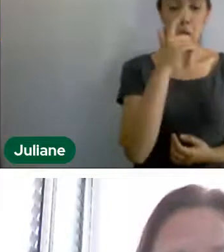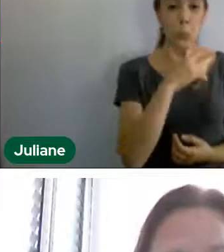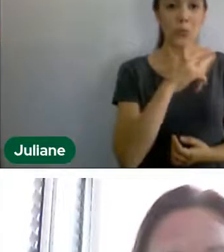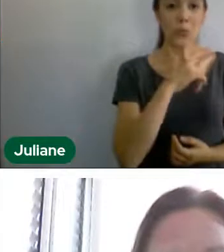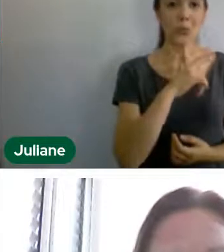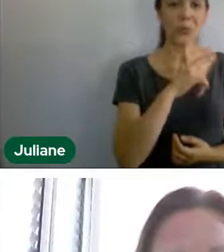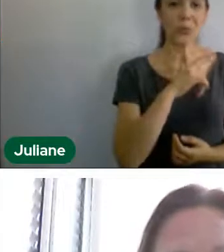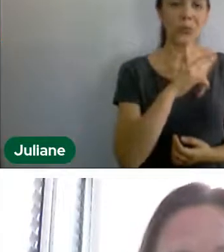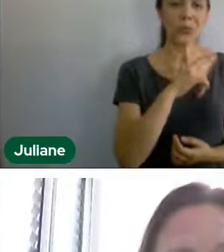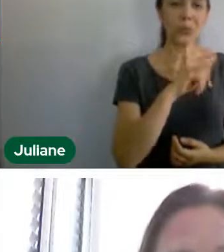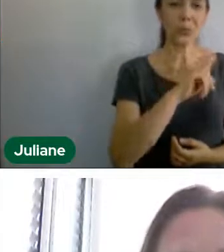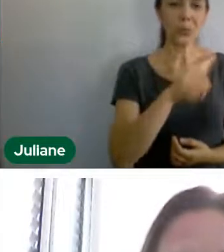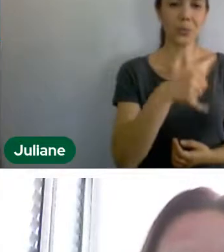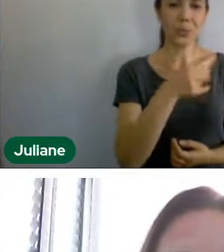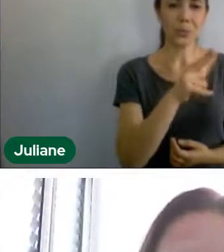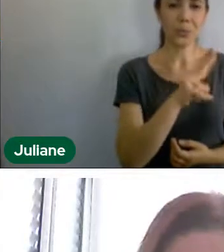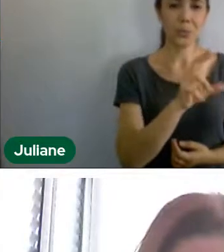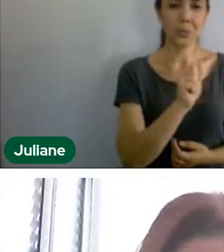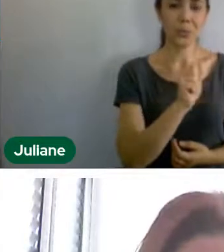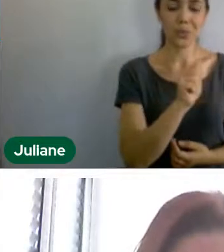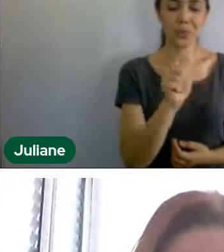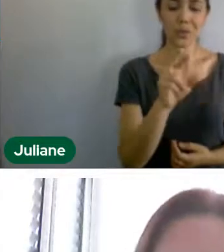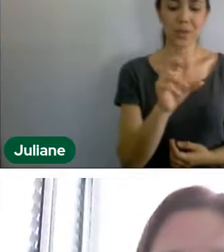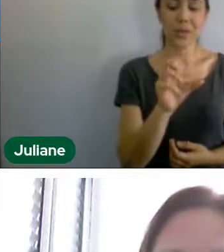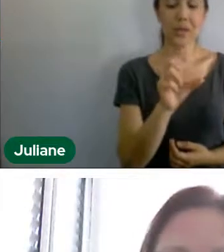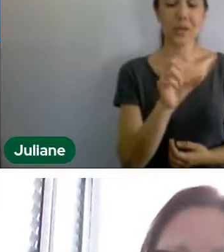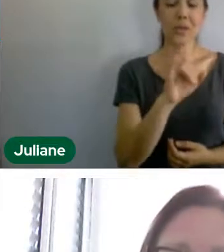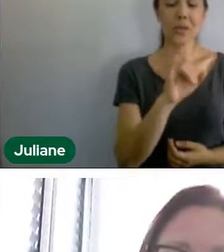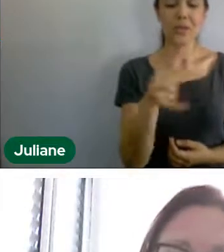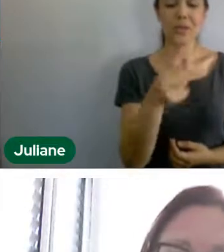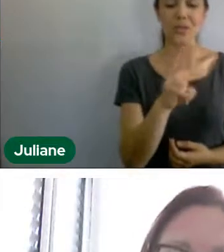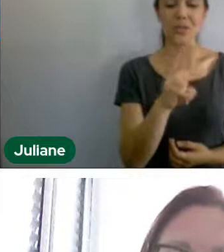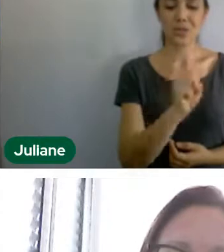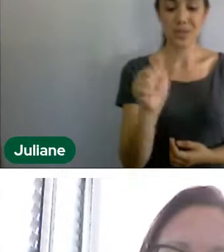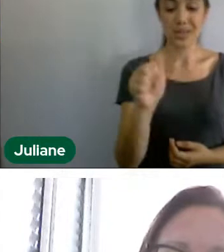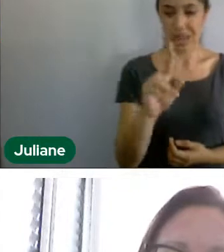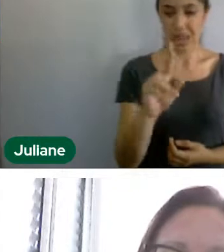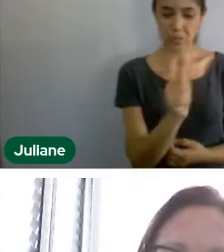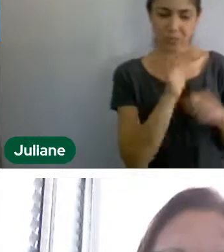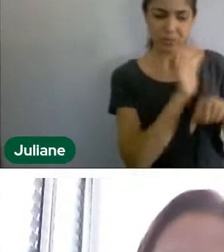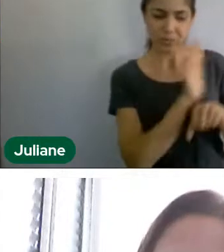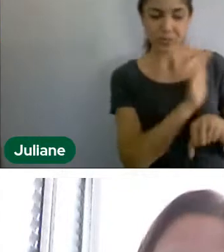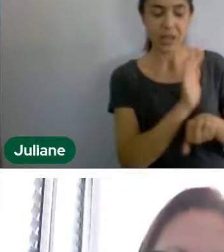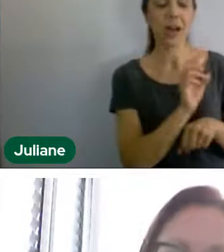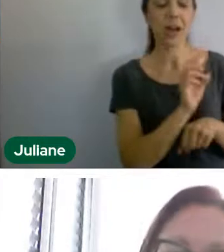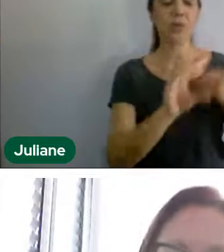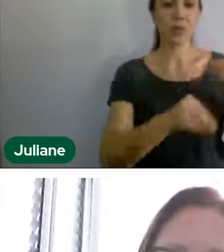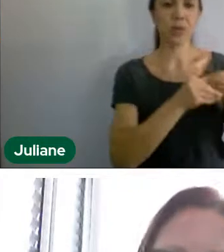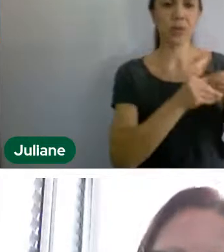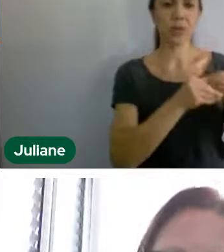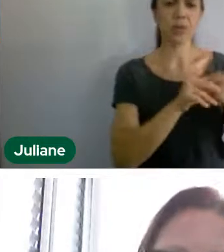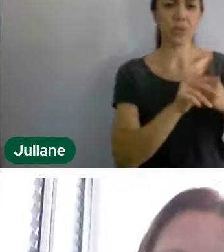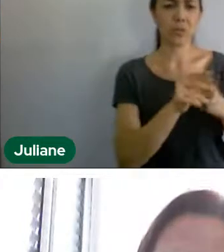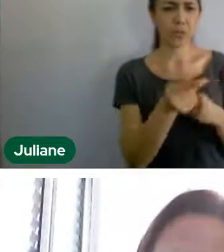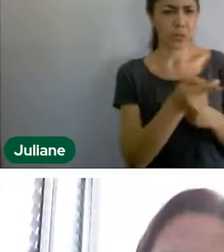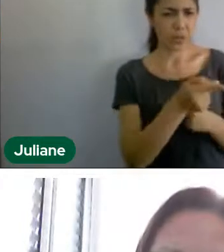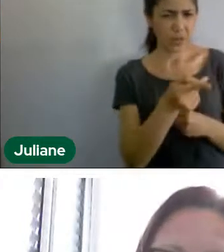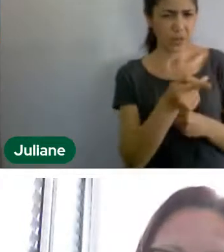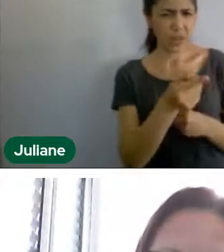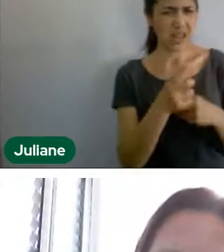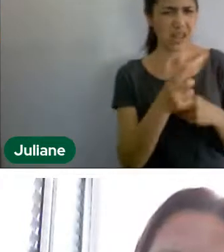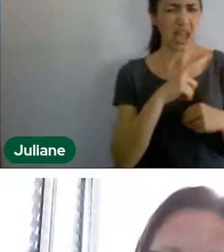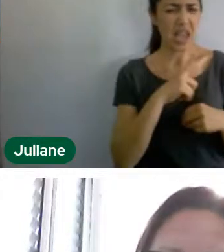o que a Dani falou, até porque vocês têm cidades bem diferentes, né, pega Novo Hamburgo e pega,